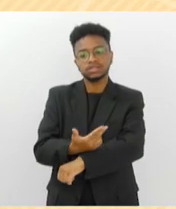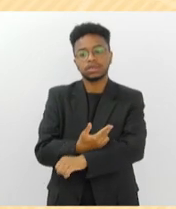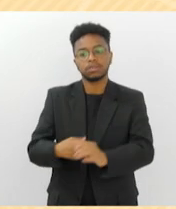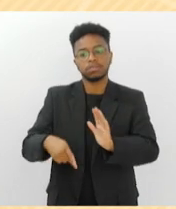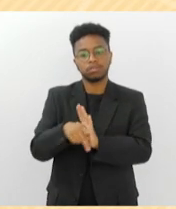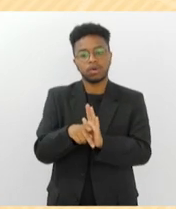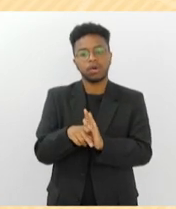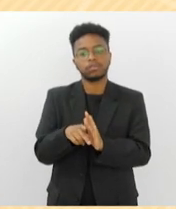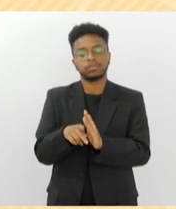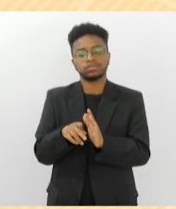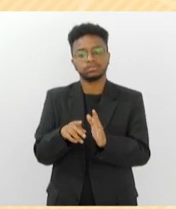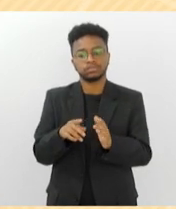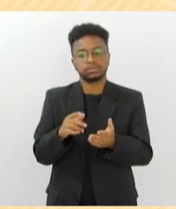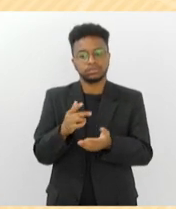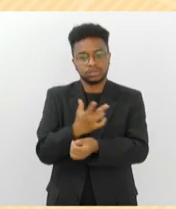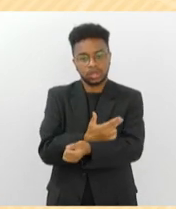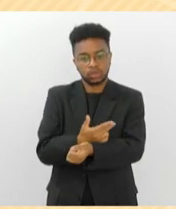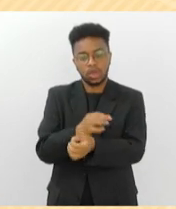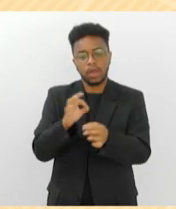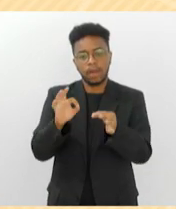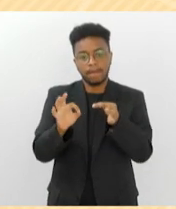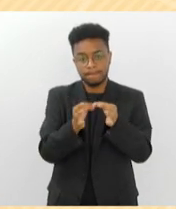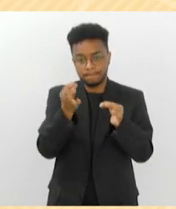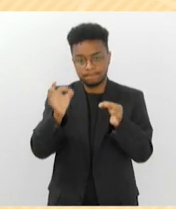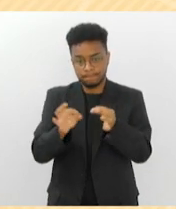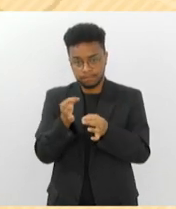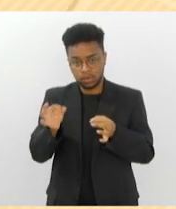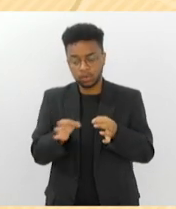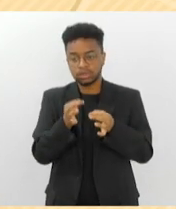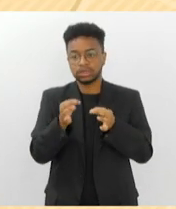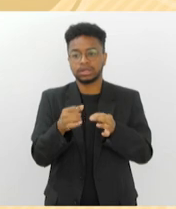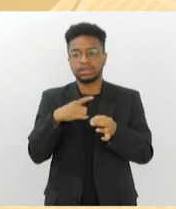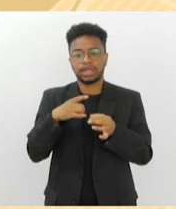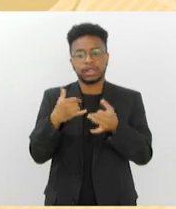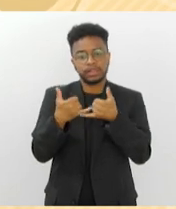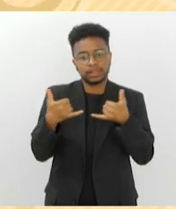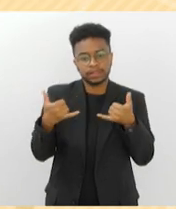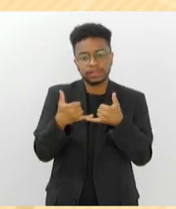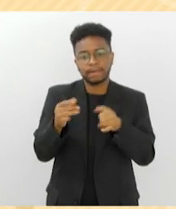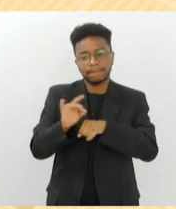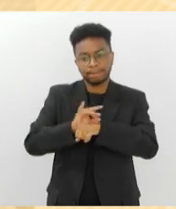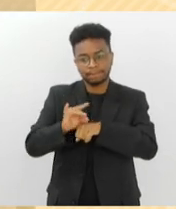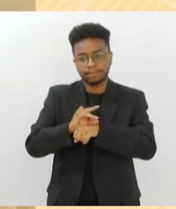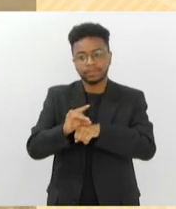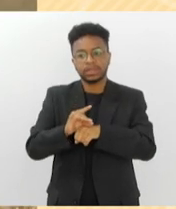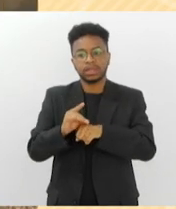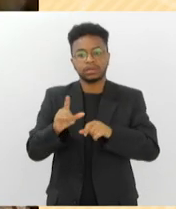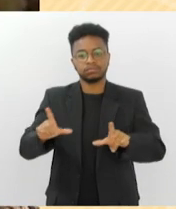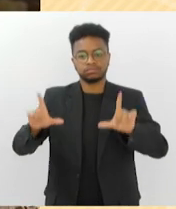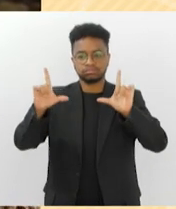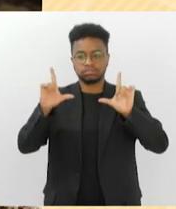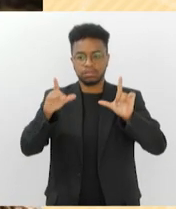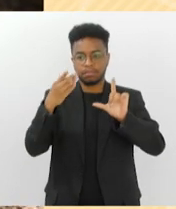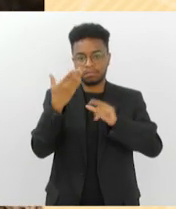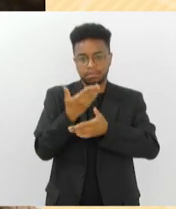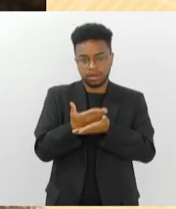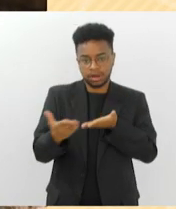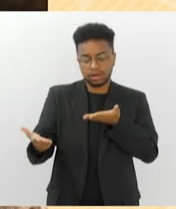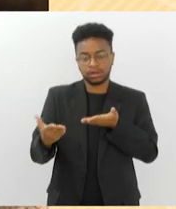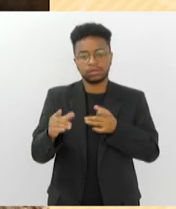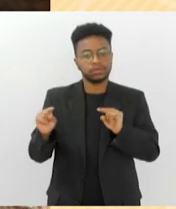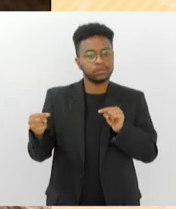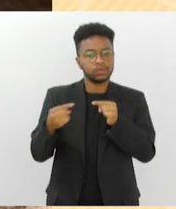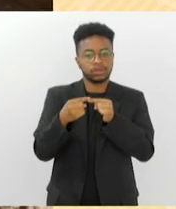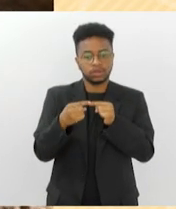para tatuagens, bordados com linha preta de diversas espessuras, em tela de pintura branca, inspirados no Guia